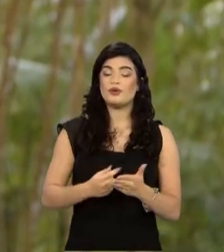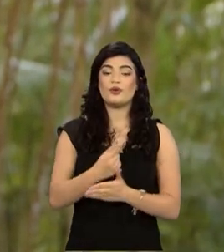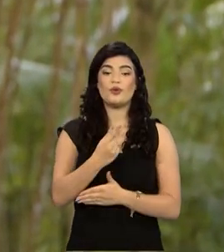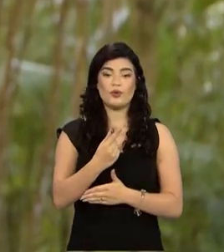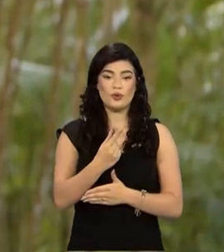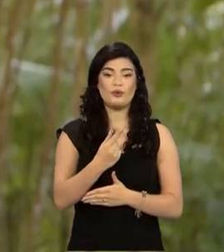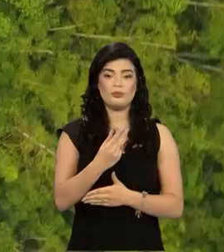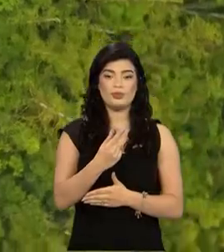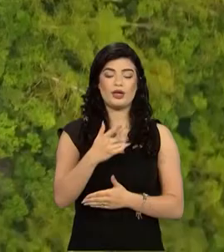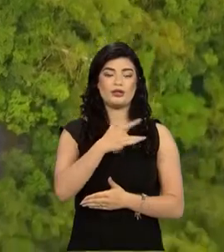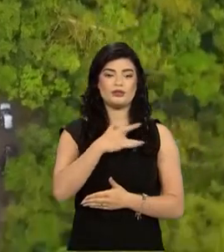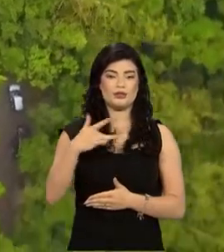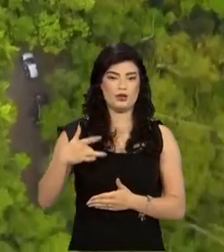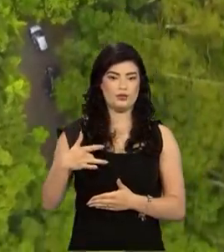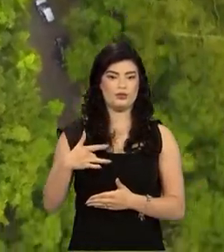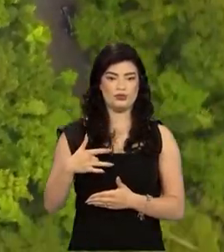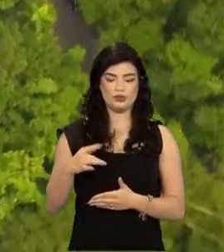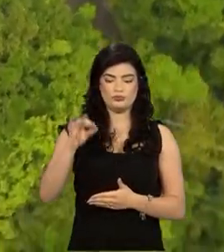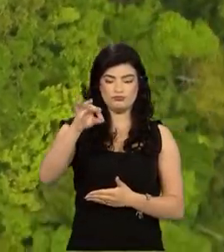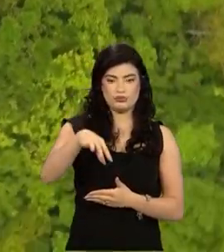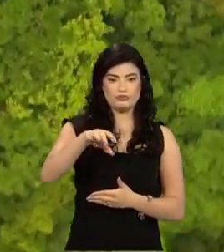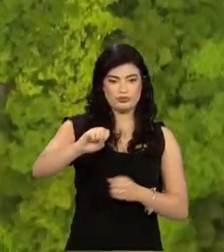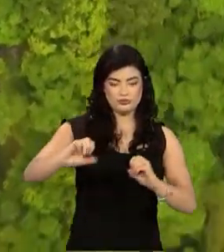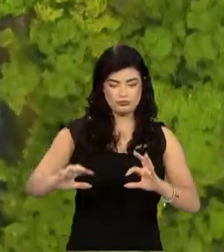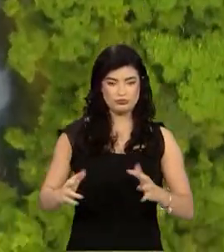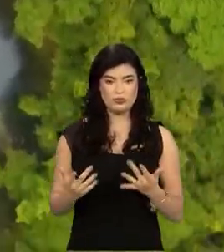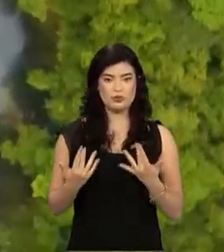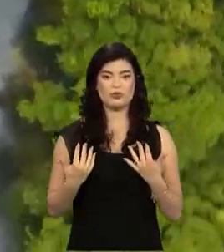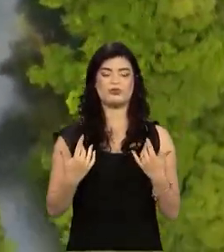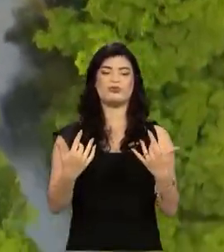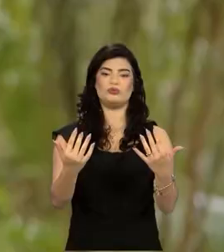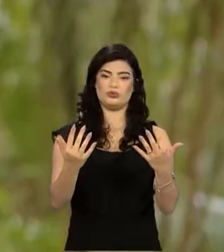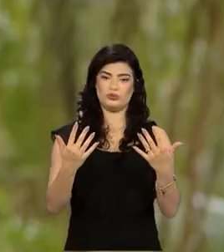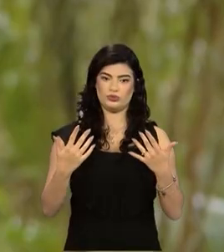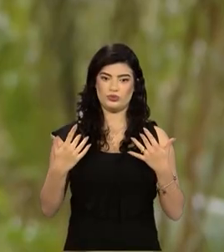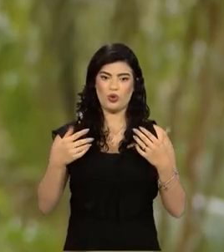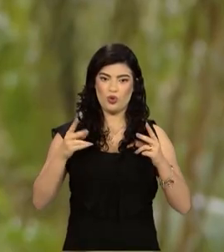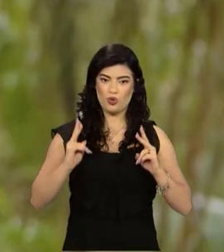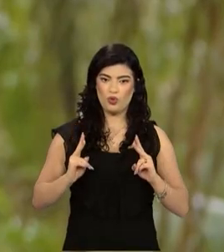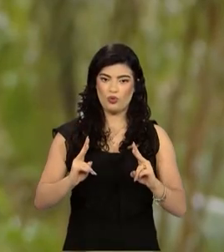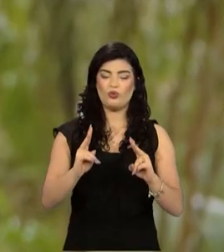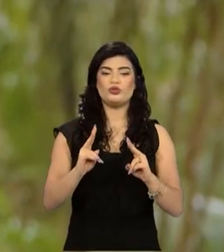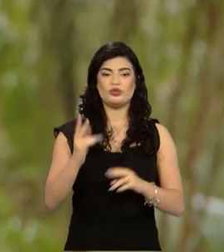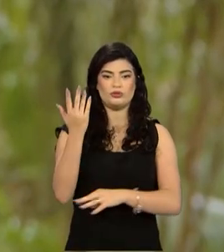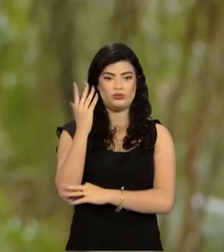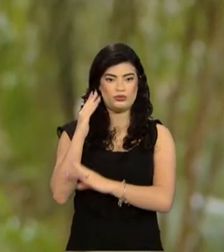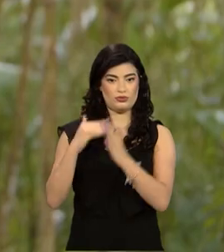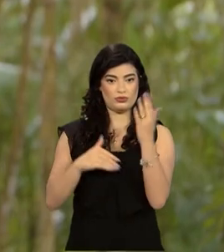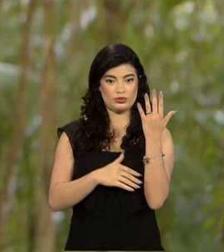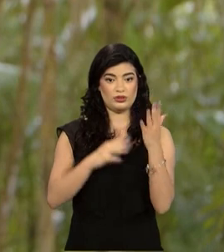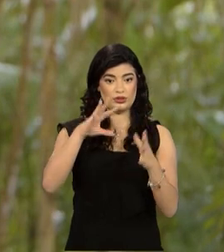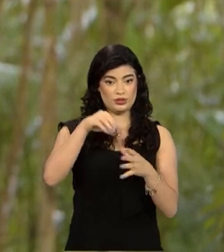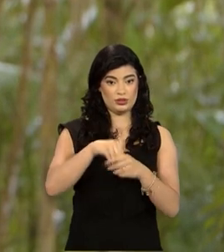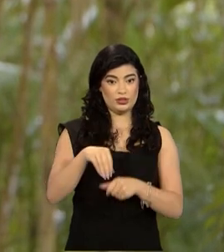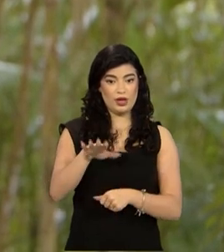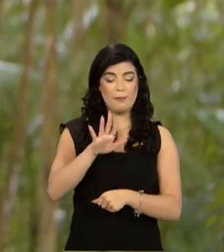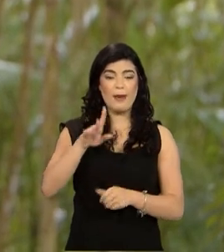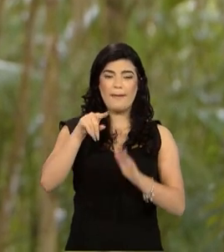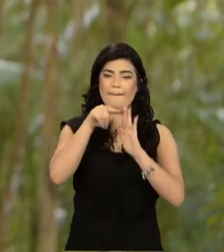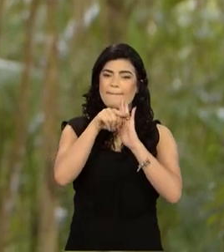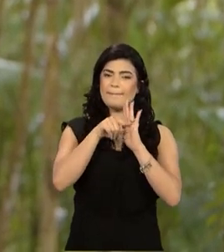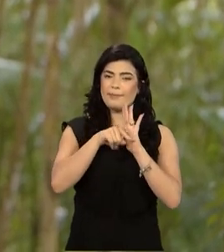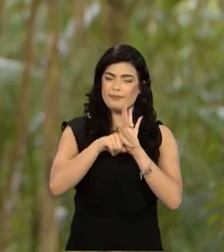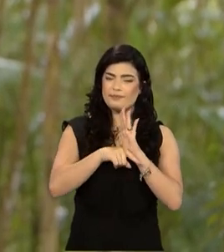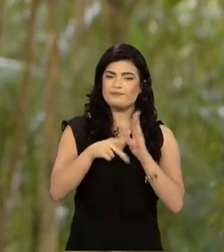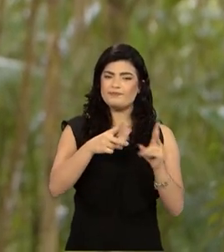frutos da Jussara, para fazer o plantio e dar continuidade ao plantio da Jussara aqui dentro da área. Mas a pesquisa nos